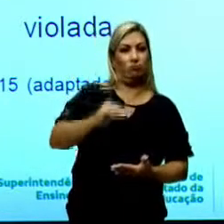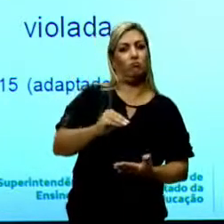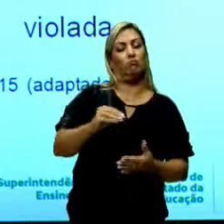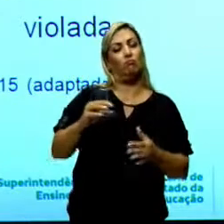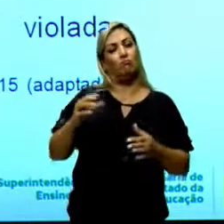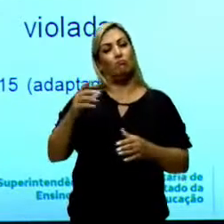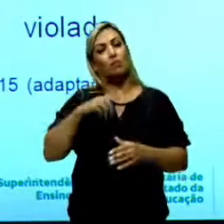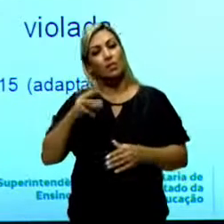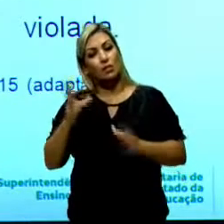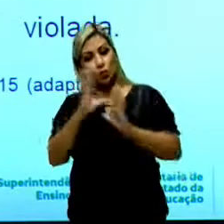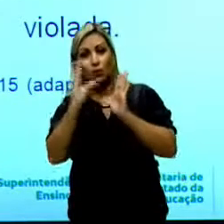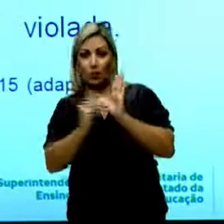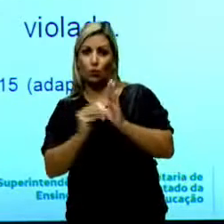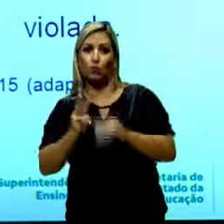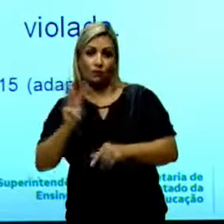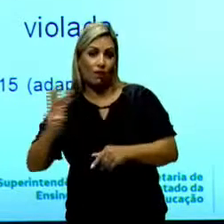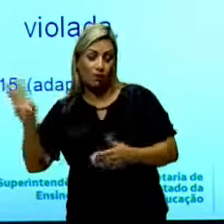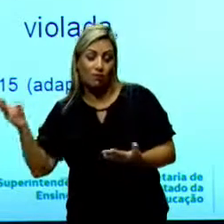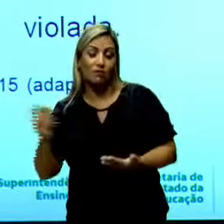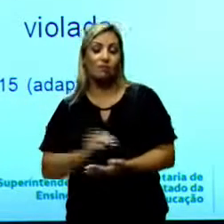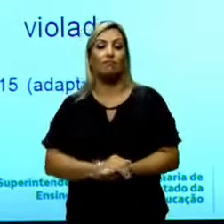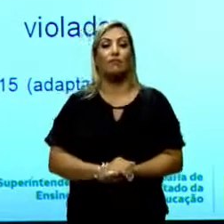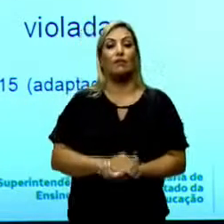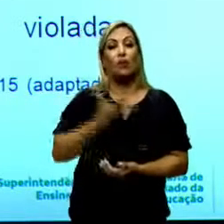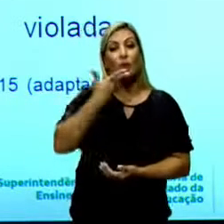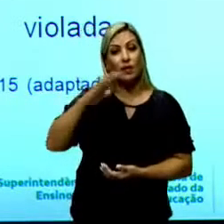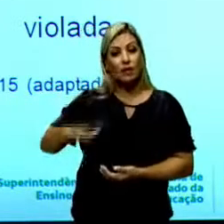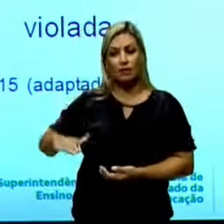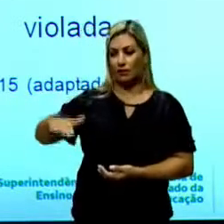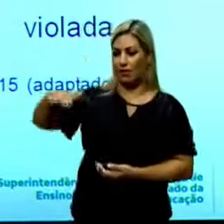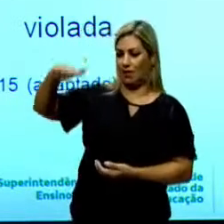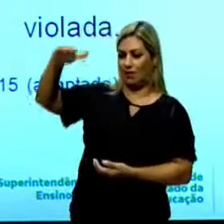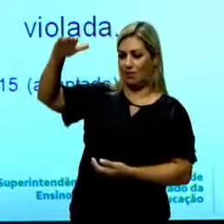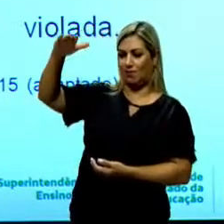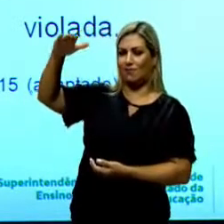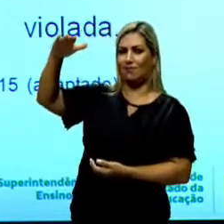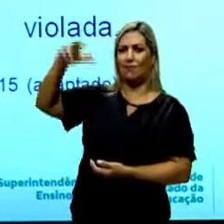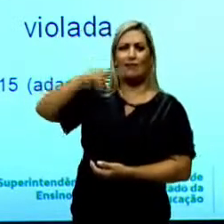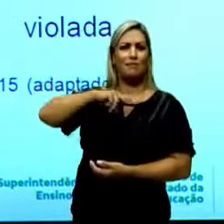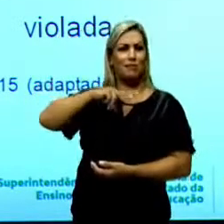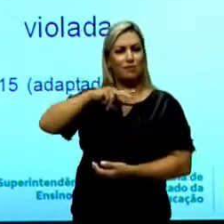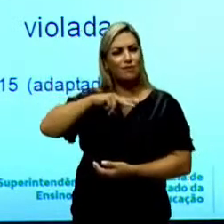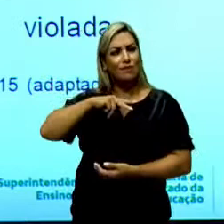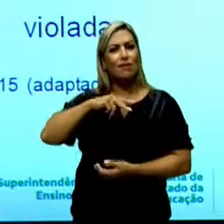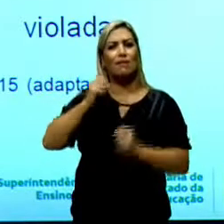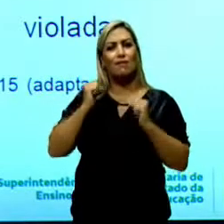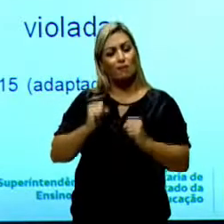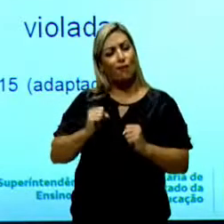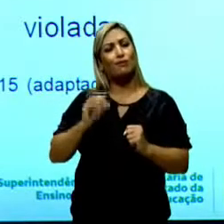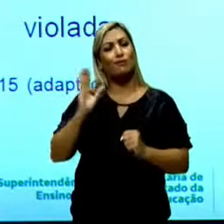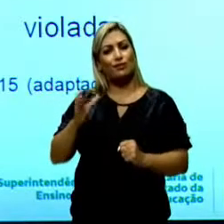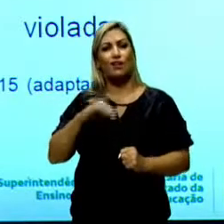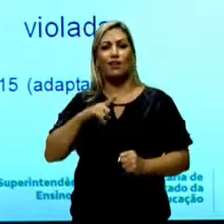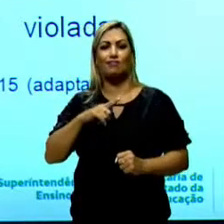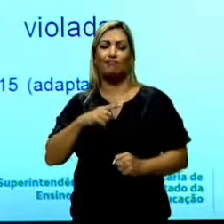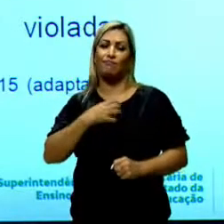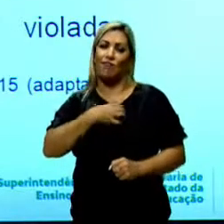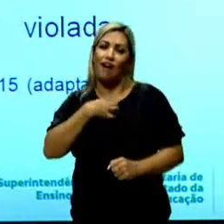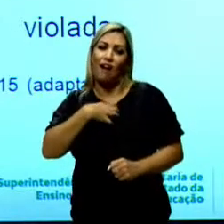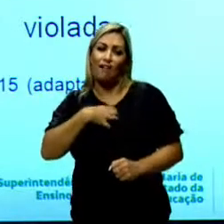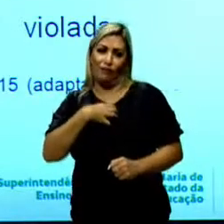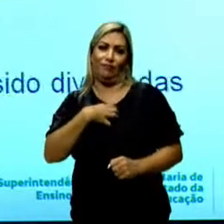veiculação desses conteúdos. Assim, quando a criança cresce, sua privacidade pode já estar